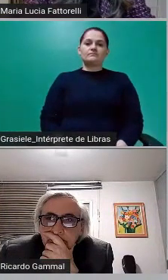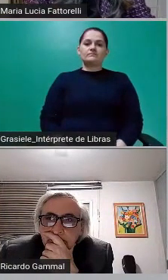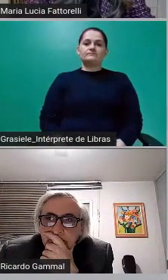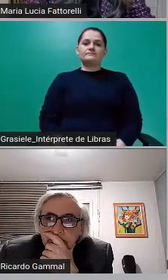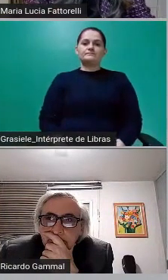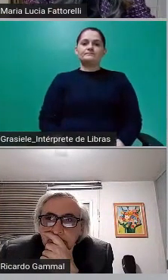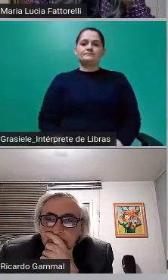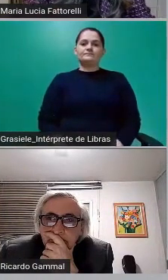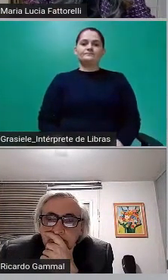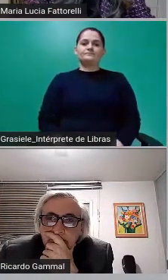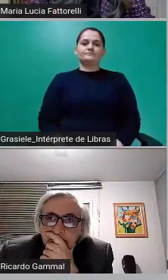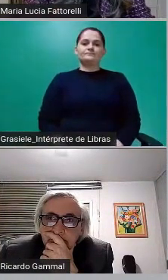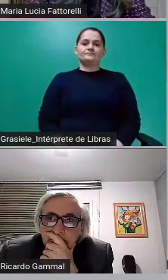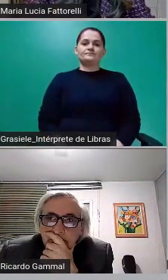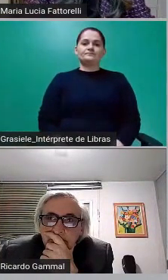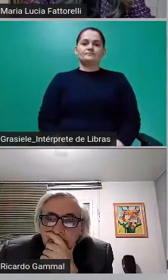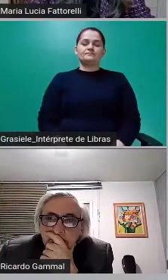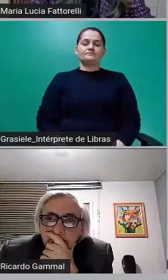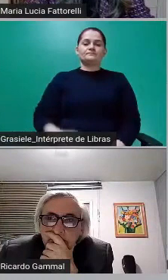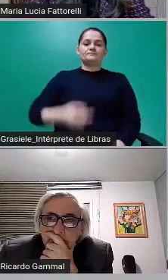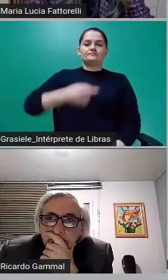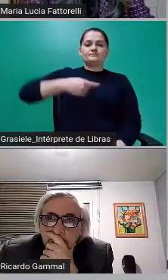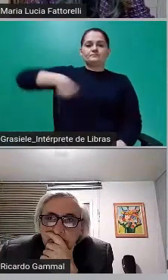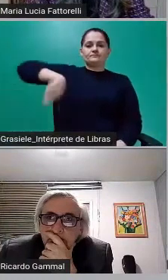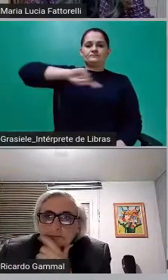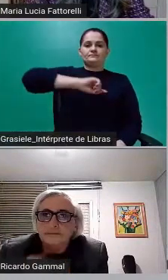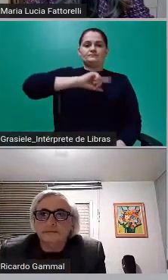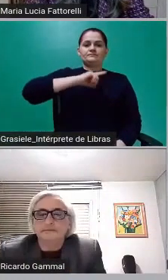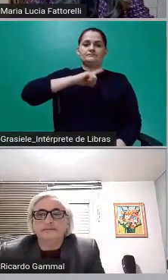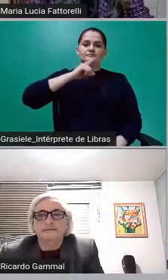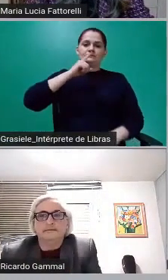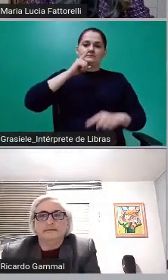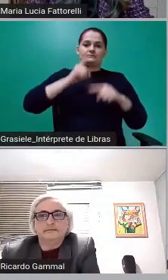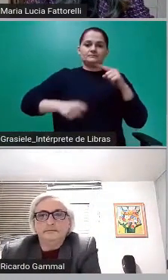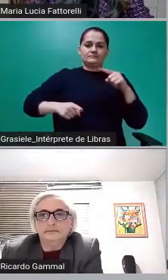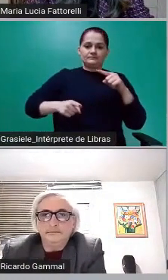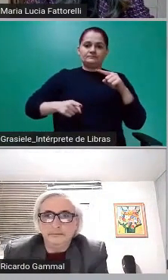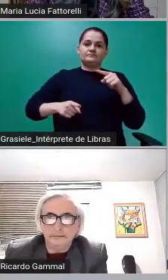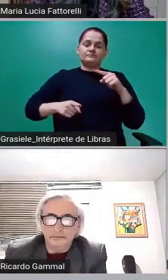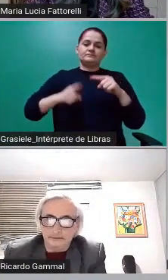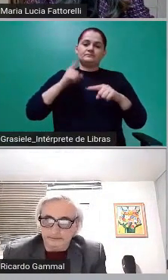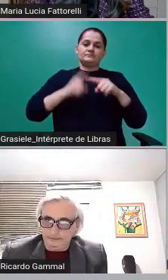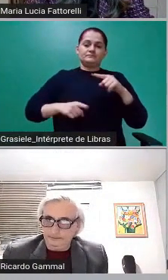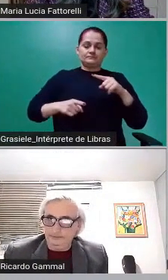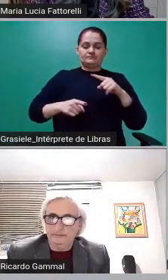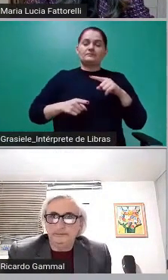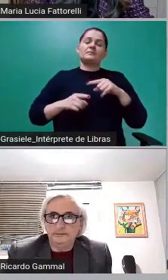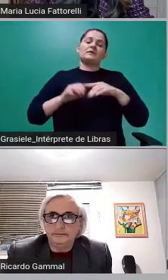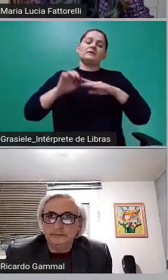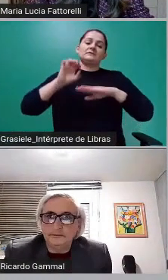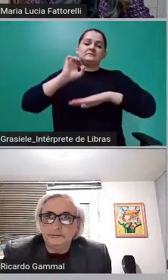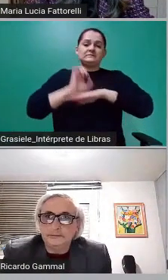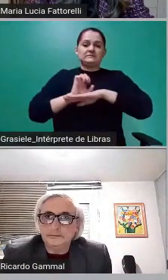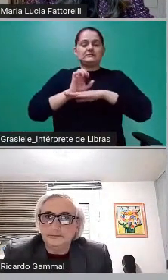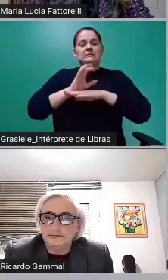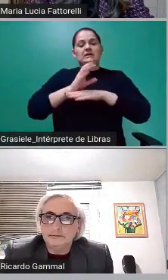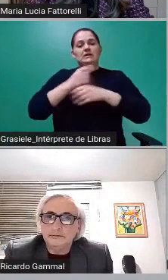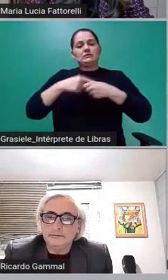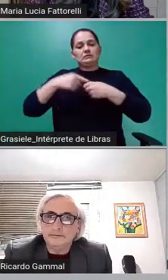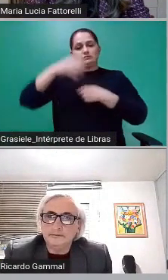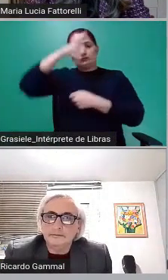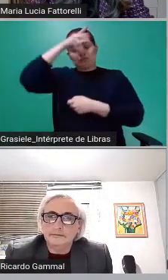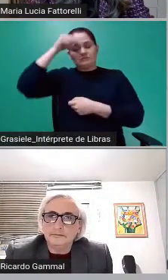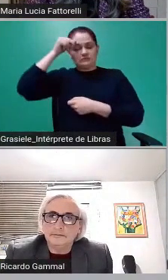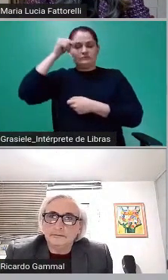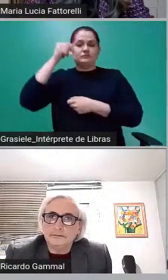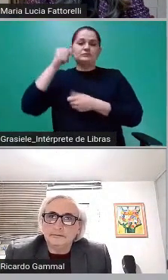tivemos essa proibição dos estados e municípios de emitirem títulos da dívida